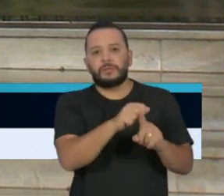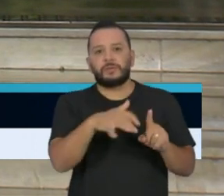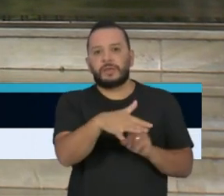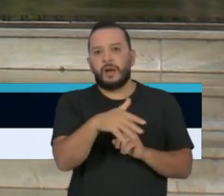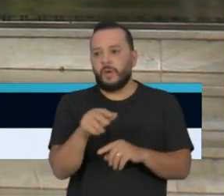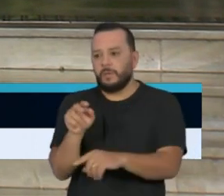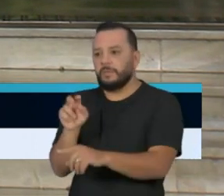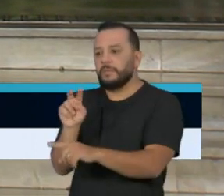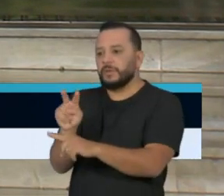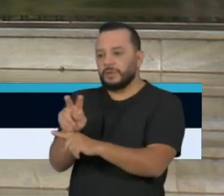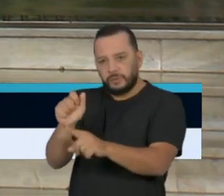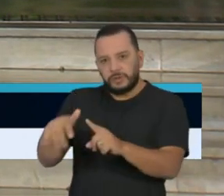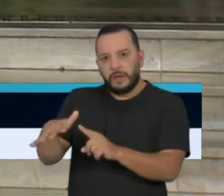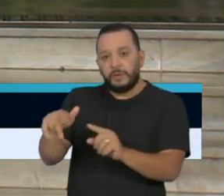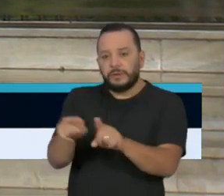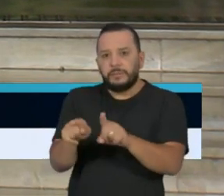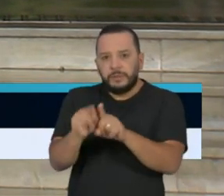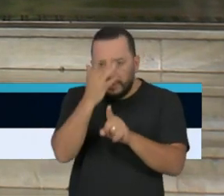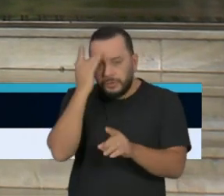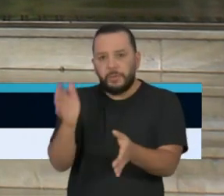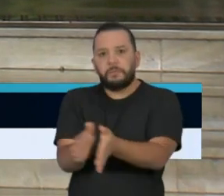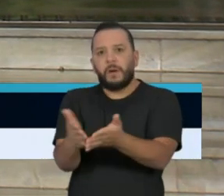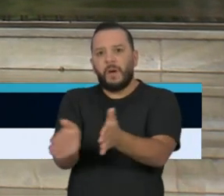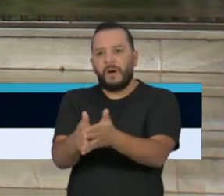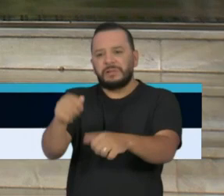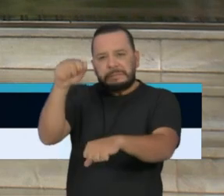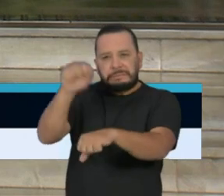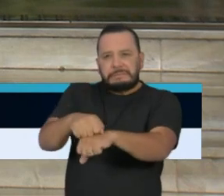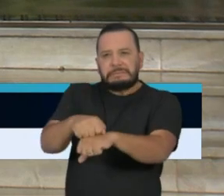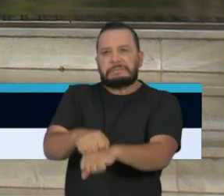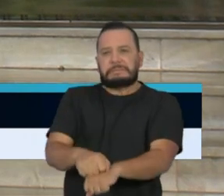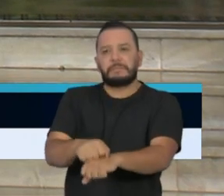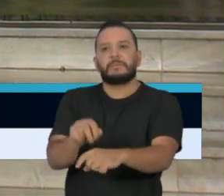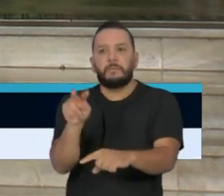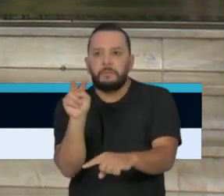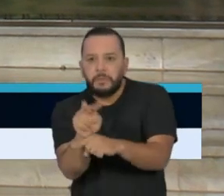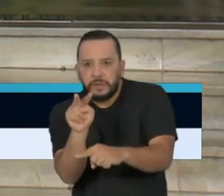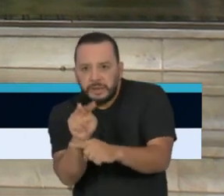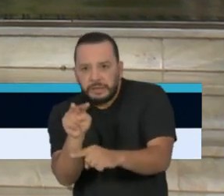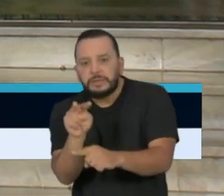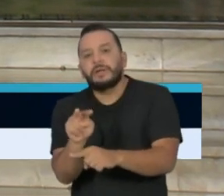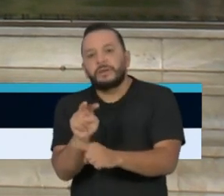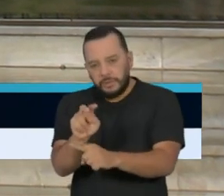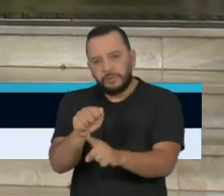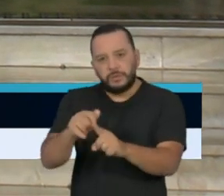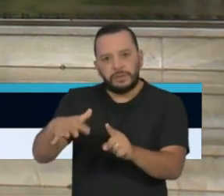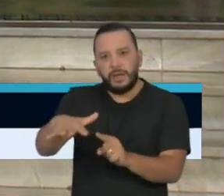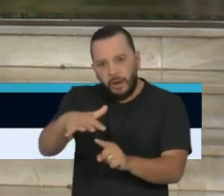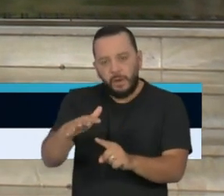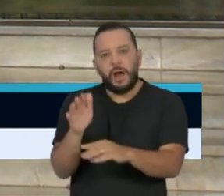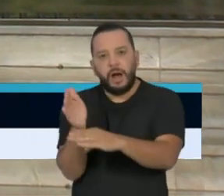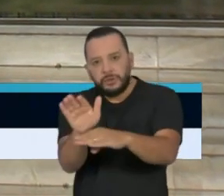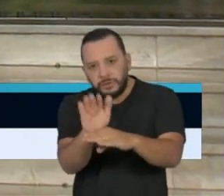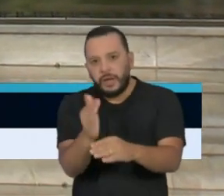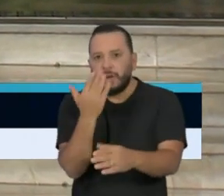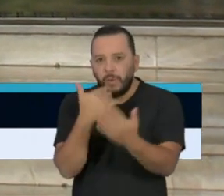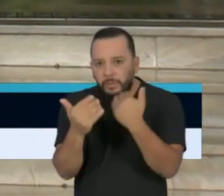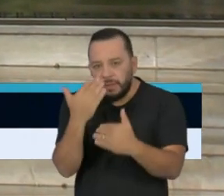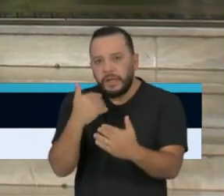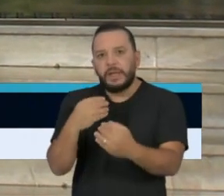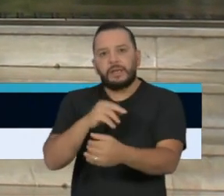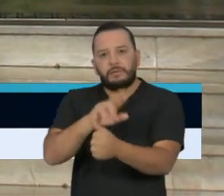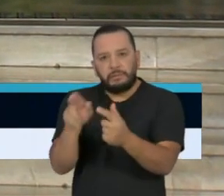que estão em estado de pobreza, ou extrema pobreza, e muito felizes também com a